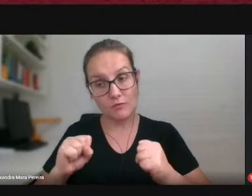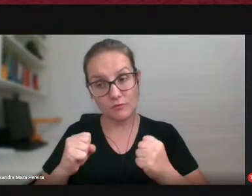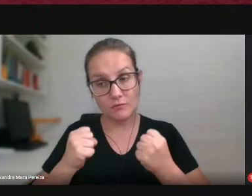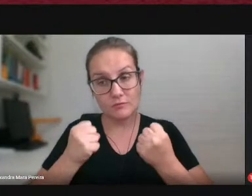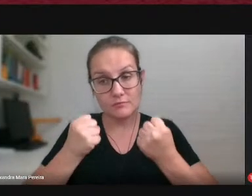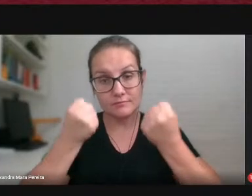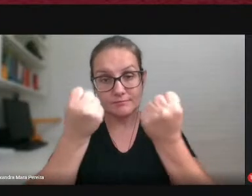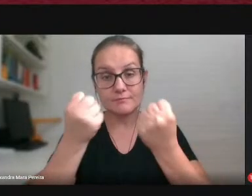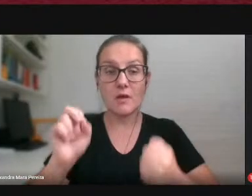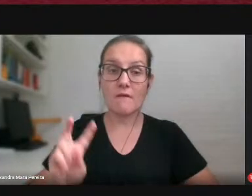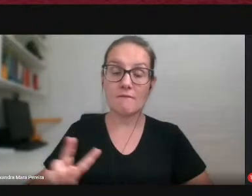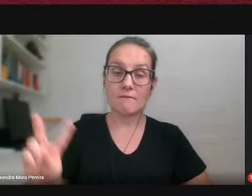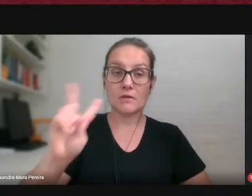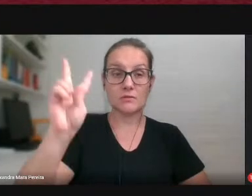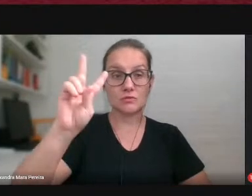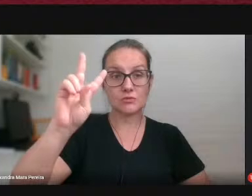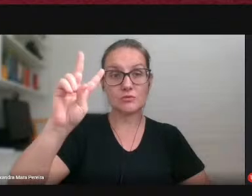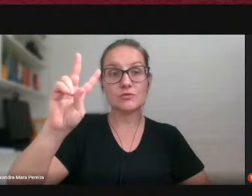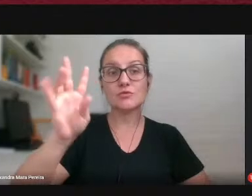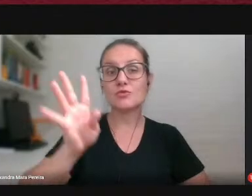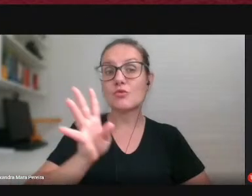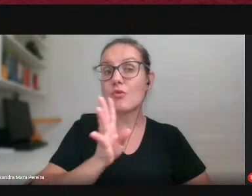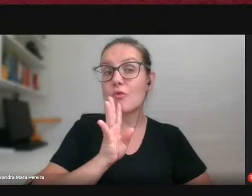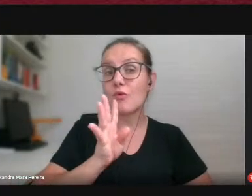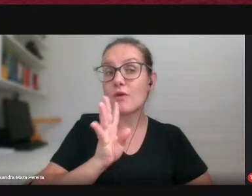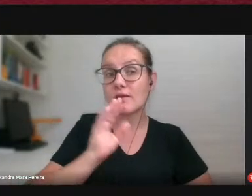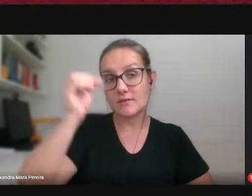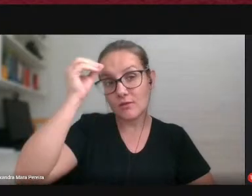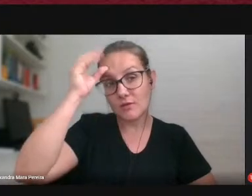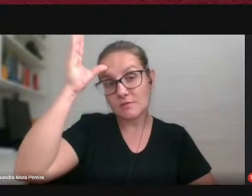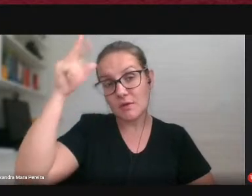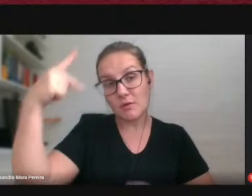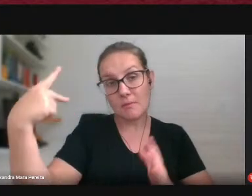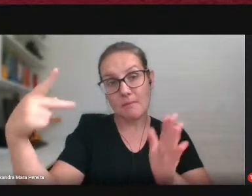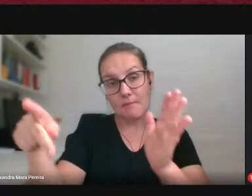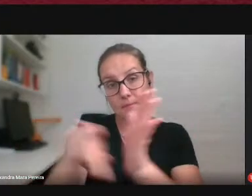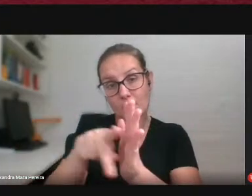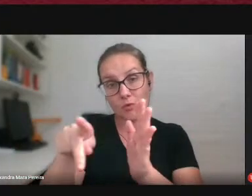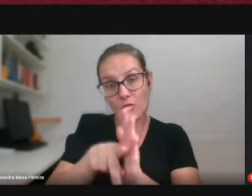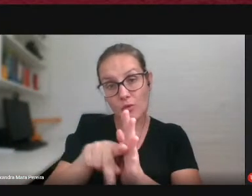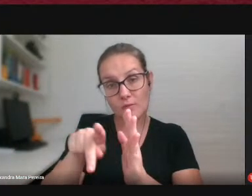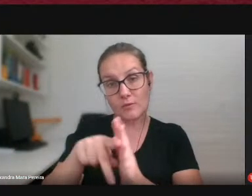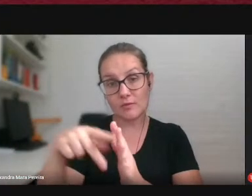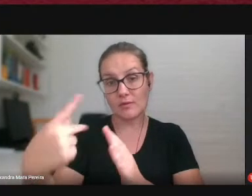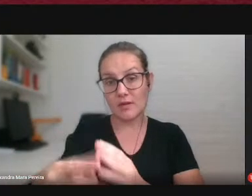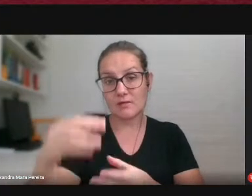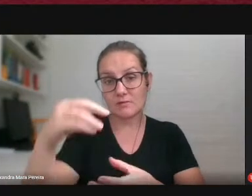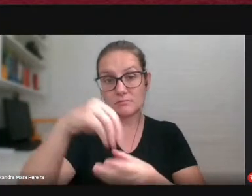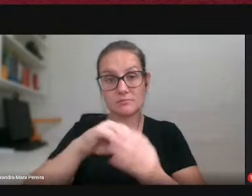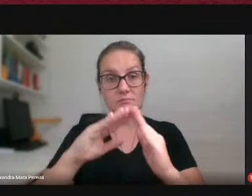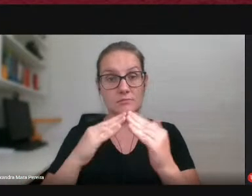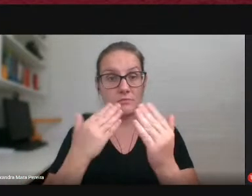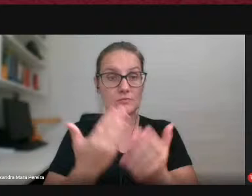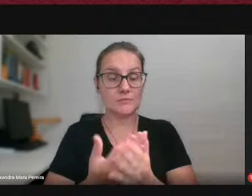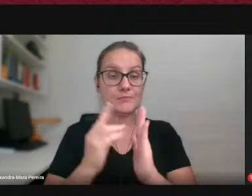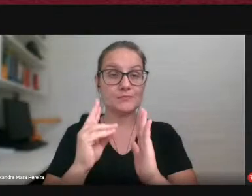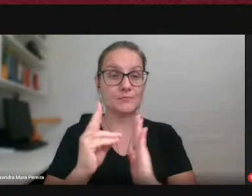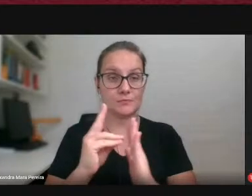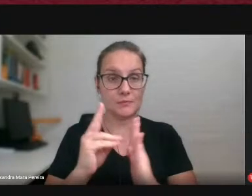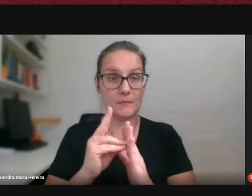valorização dos saberes tradicionais no contexto da educação escolar indígena a